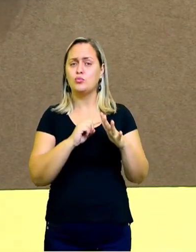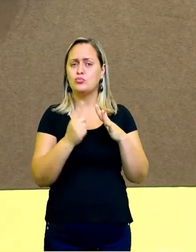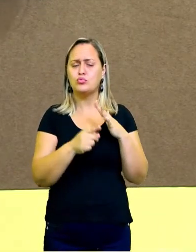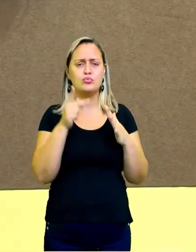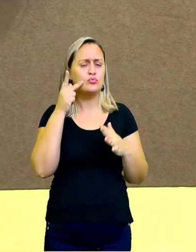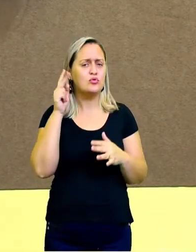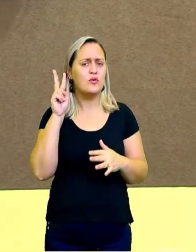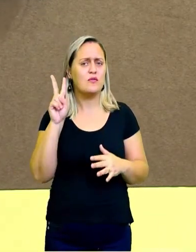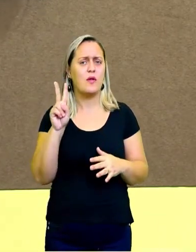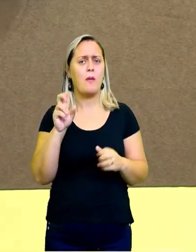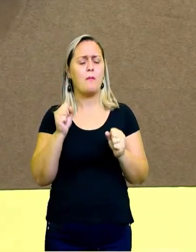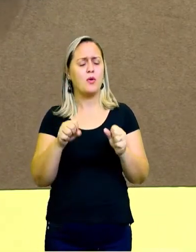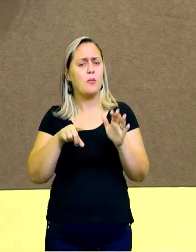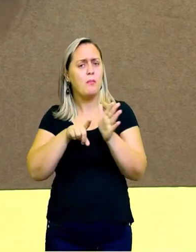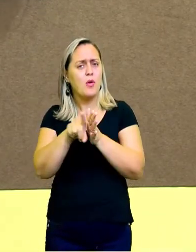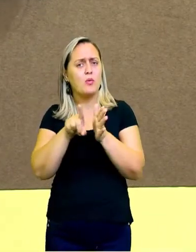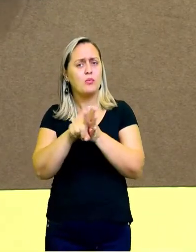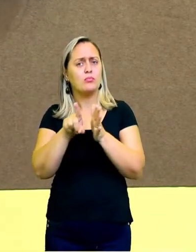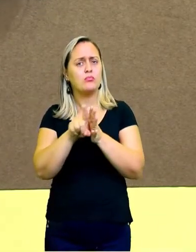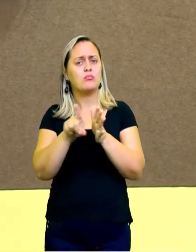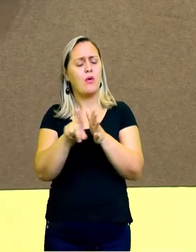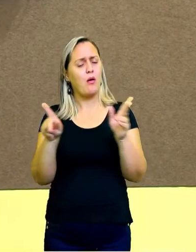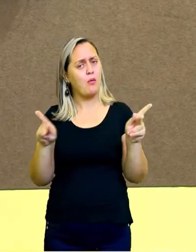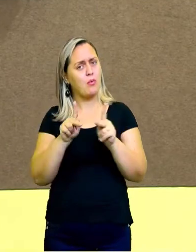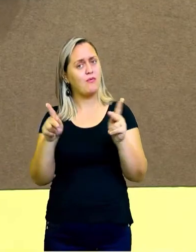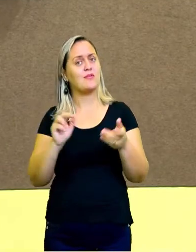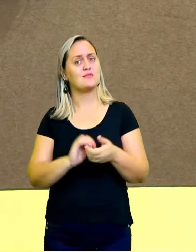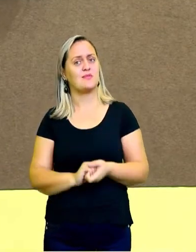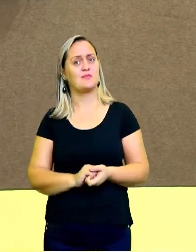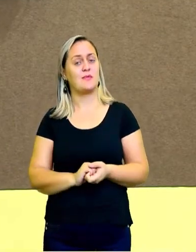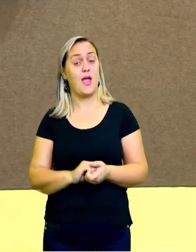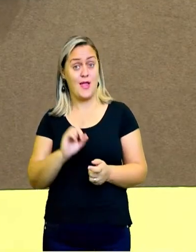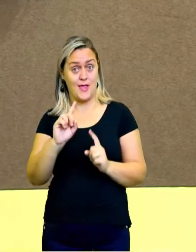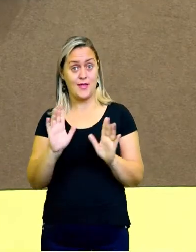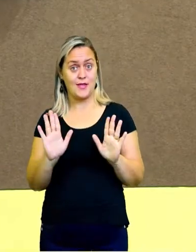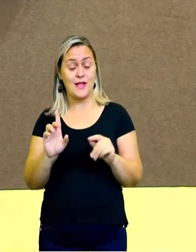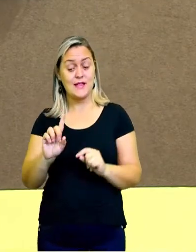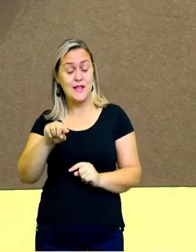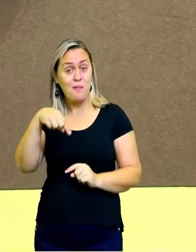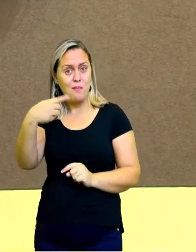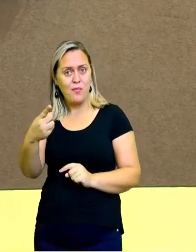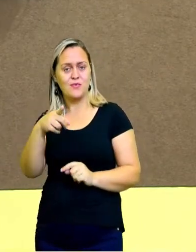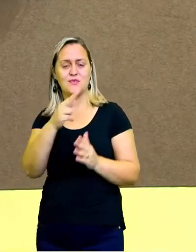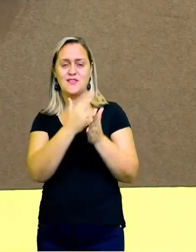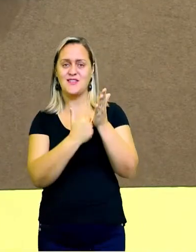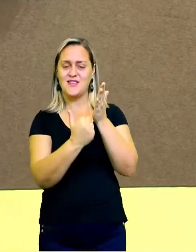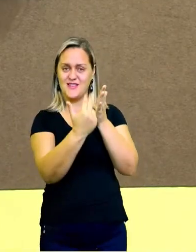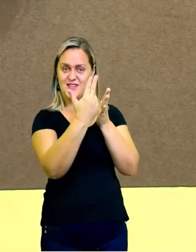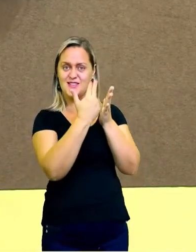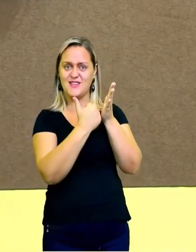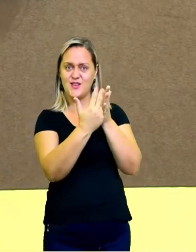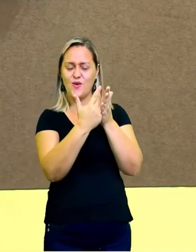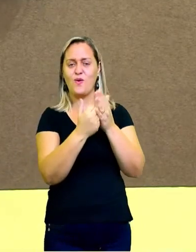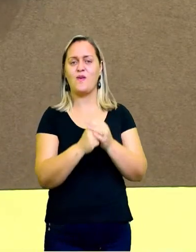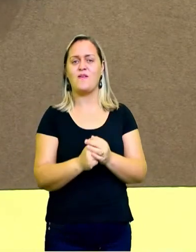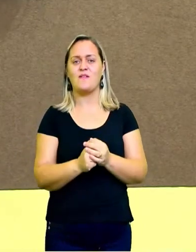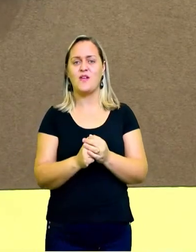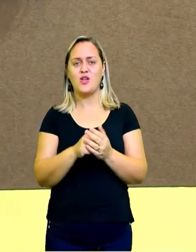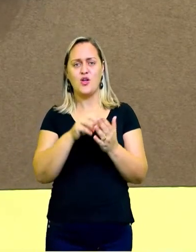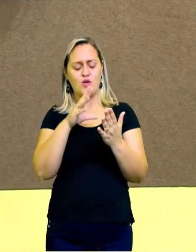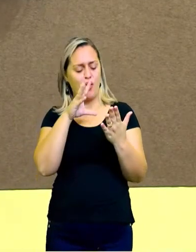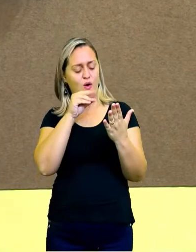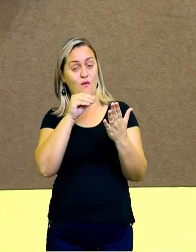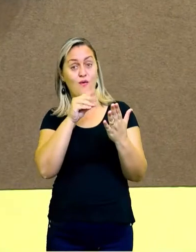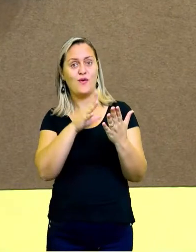Fotografe o seu desenho, mande para o seu professor, mostre para ele como que ficou quem sabe o seu desenho chegue aqui na gente. Está certo?